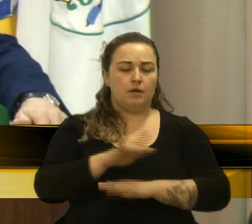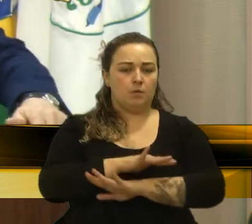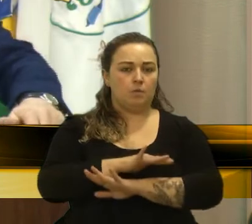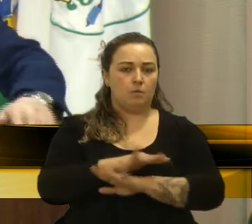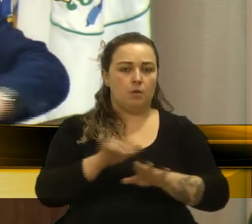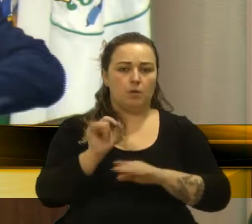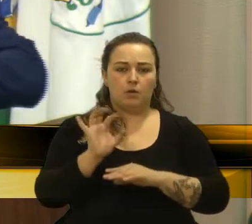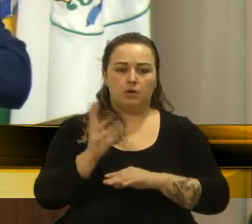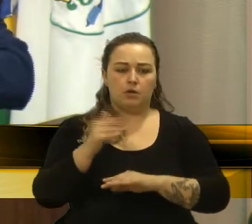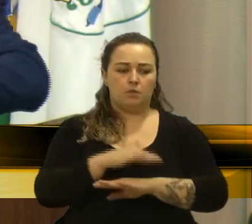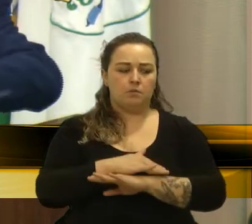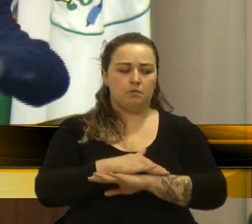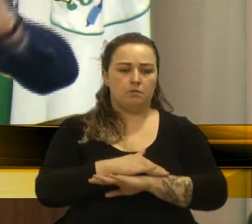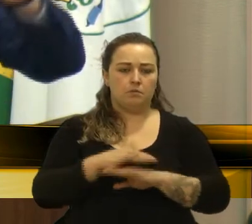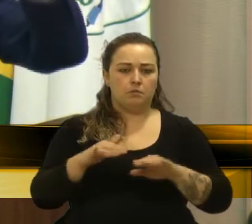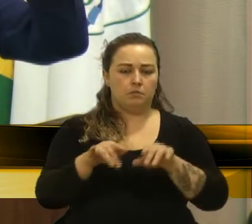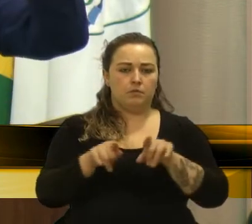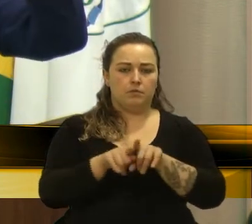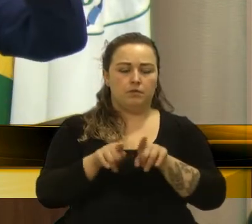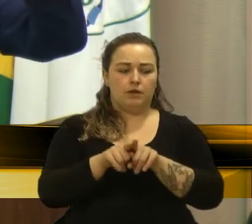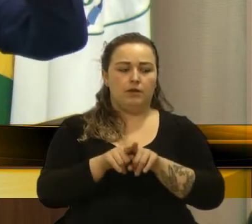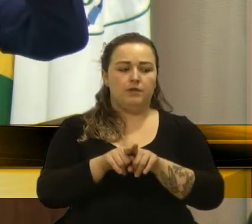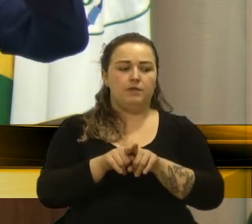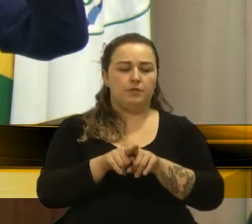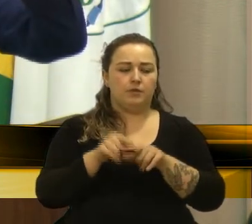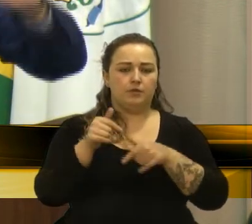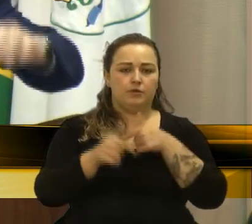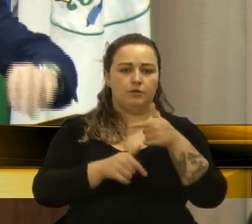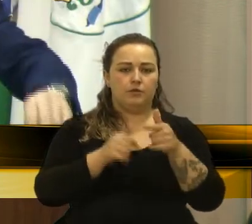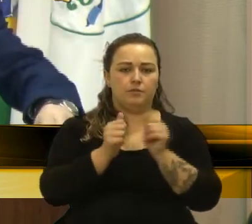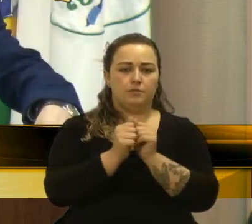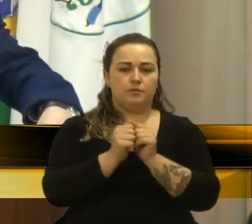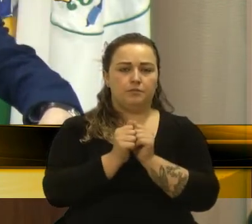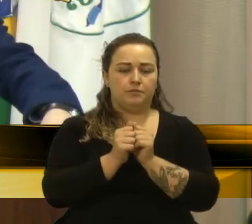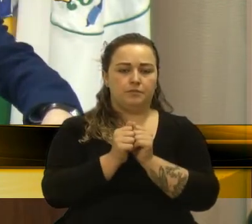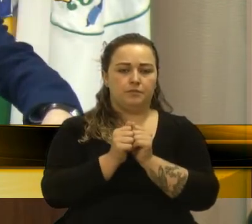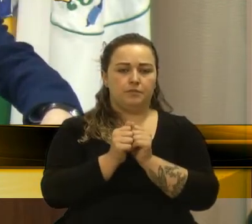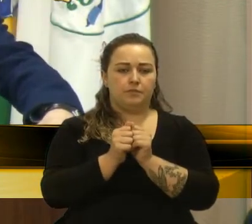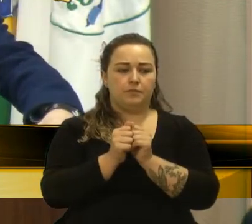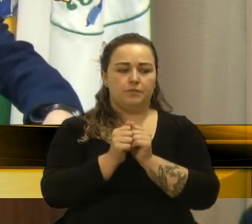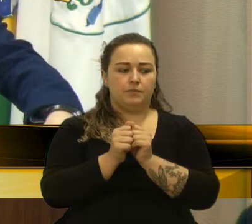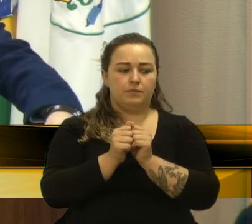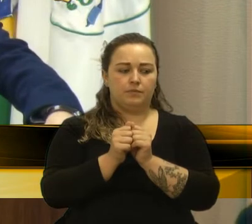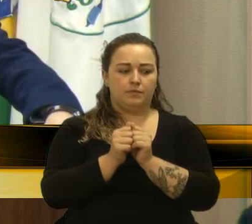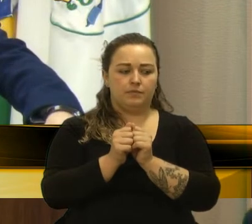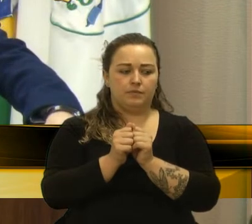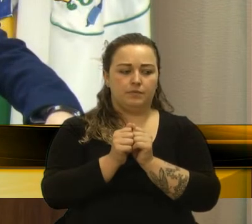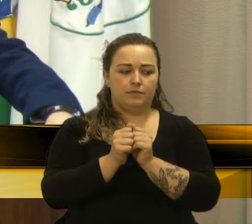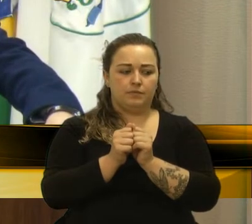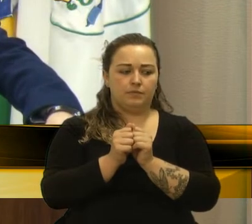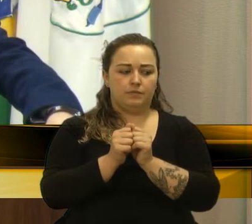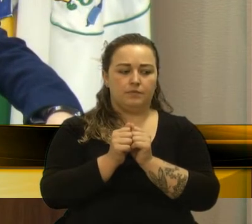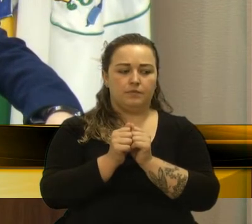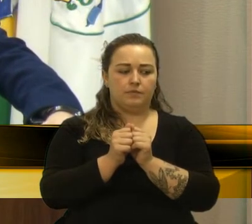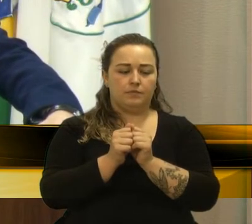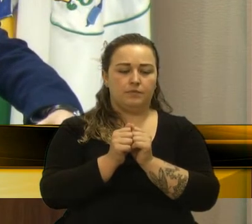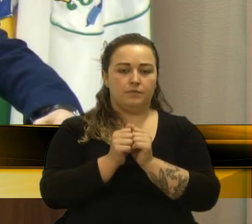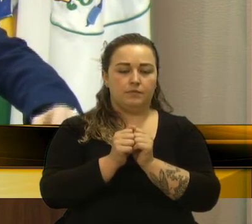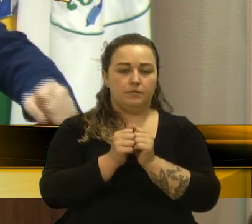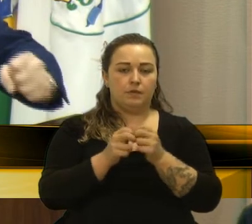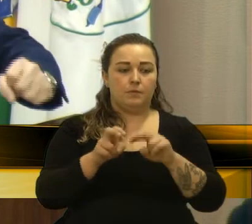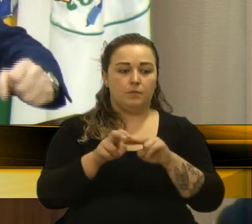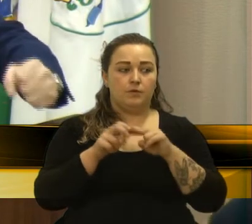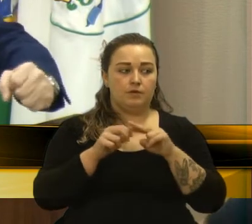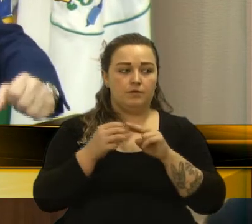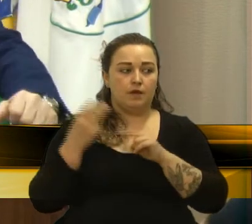o processo desapareceu. Sumiram os documentos, evaporaram. Evaporaram. Então, há